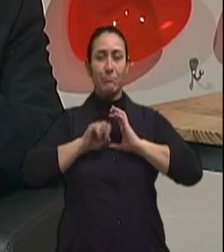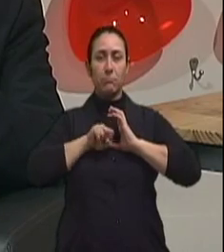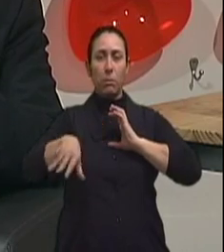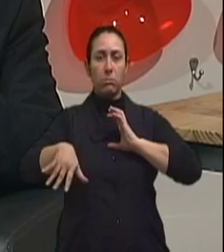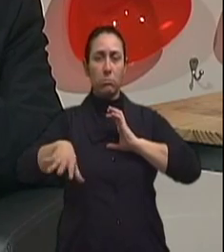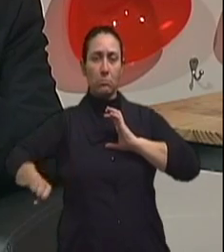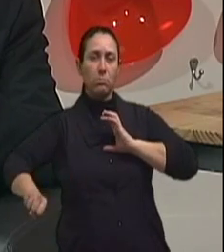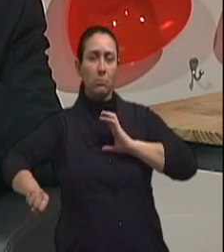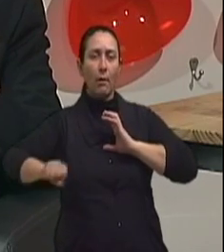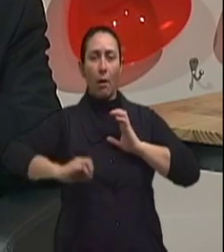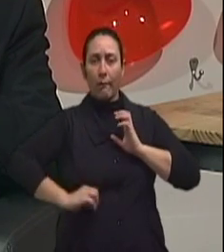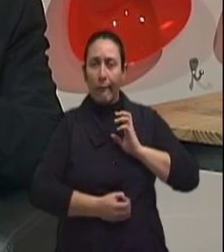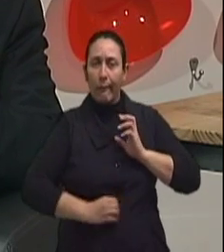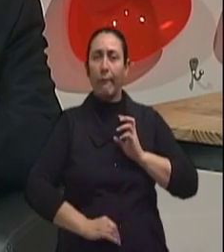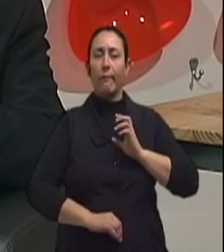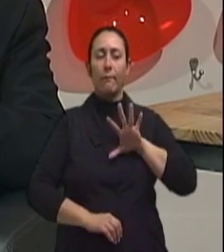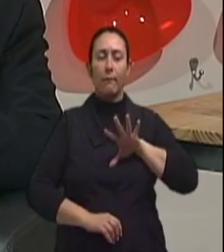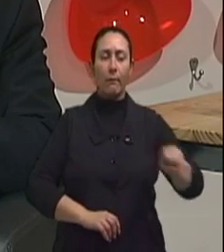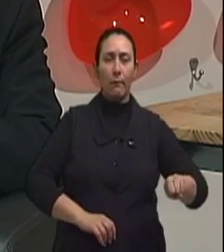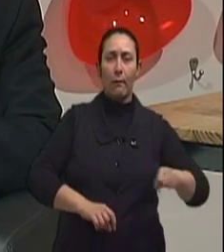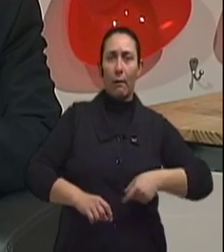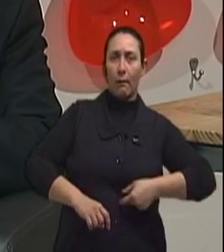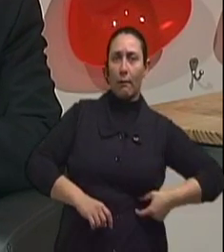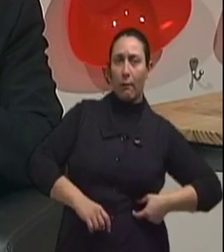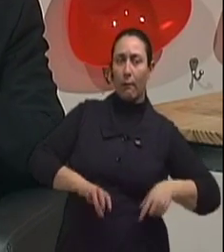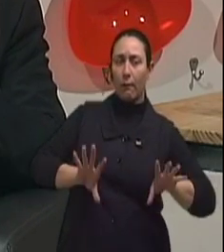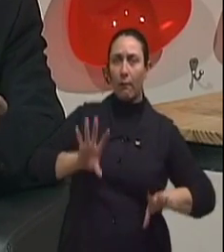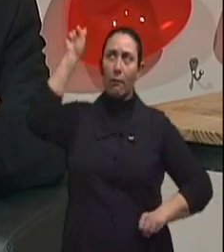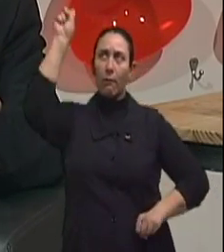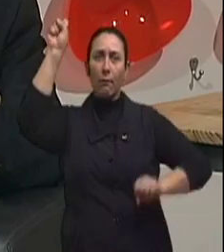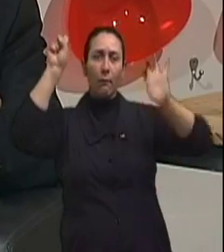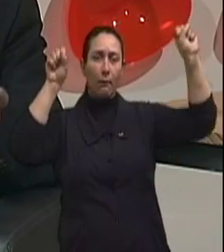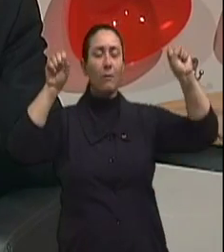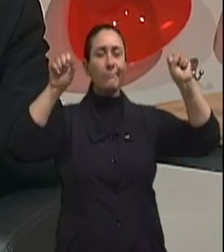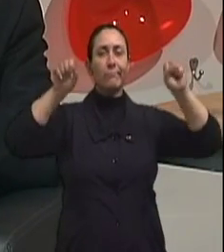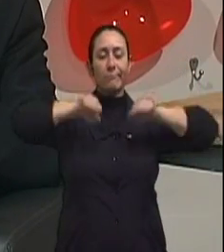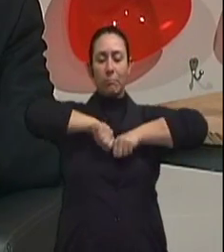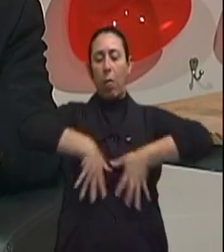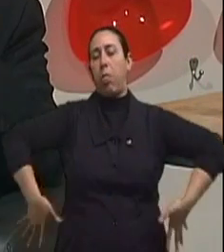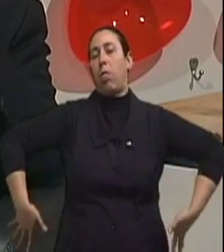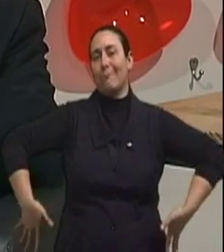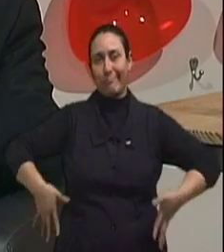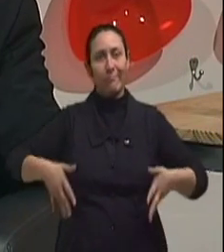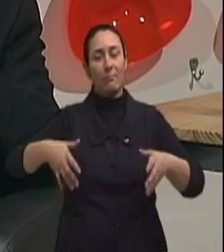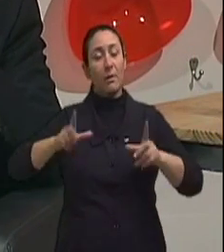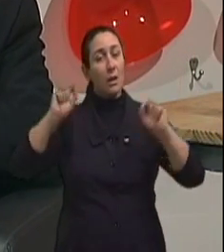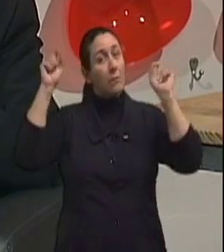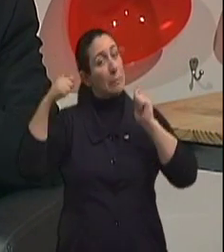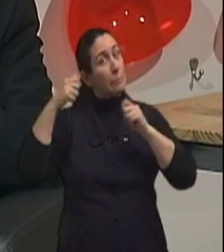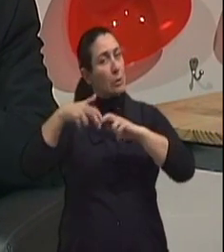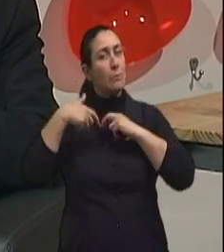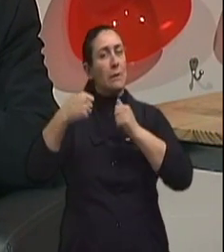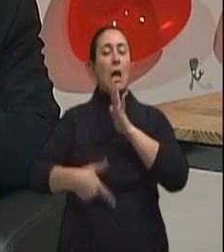dar o que a gente gera de metástases e surgir em outros órgãos, que é o cenário onde a gente busca exatamente diagnosticar antes